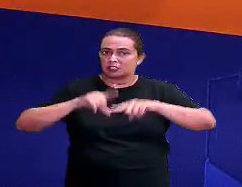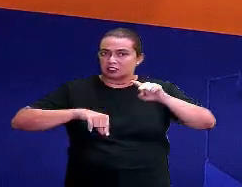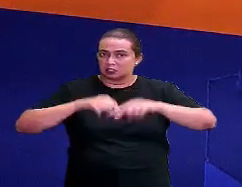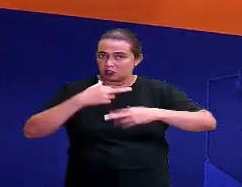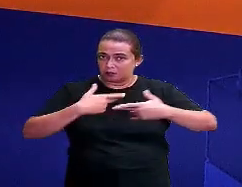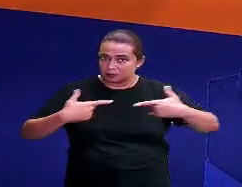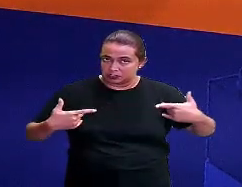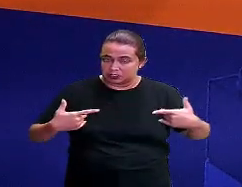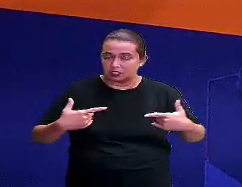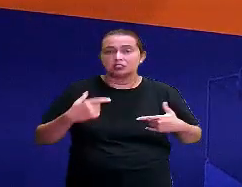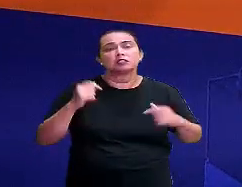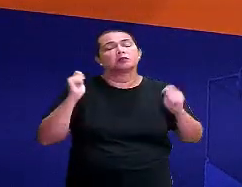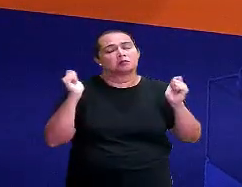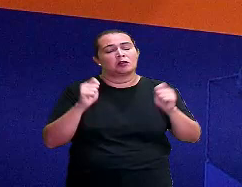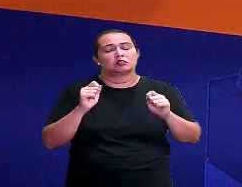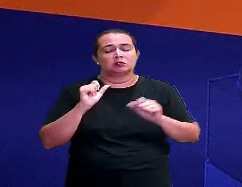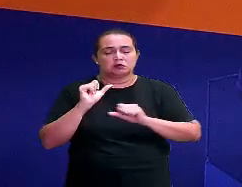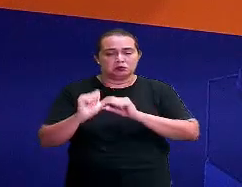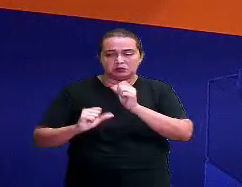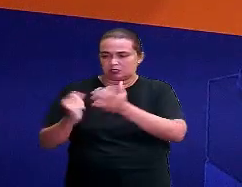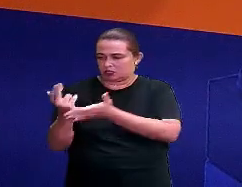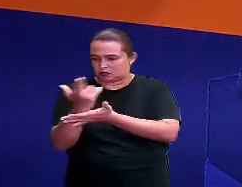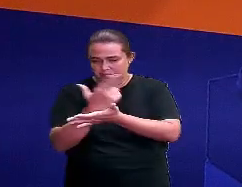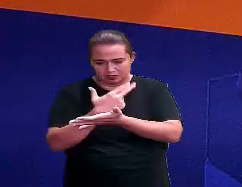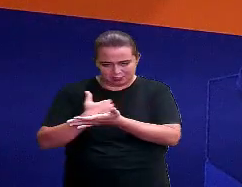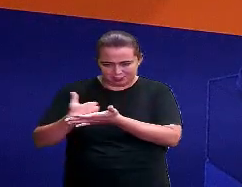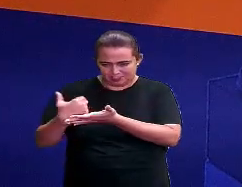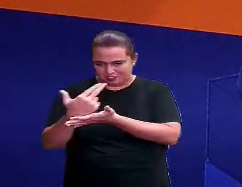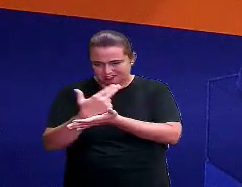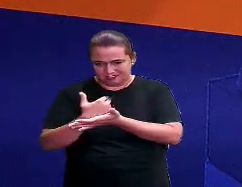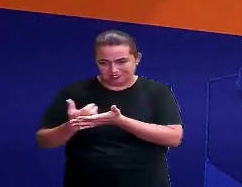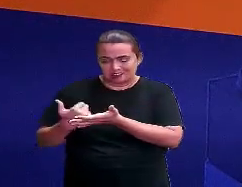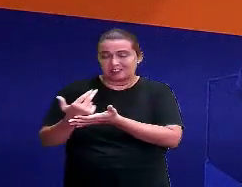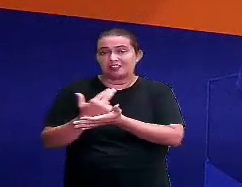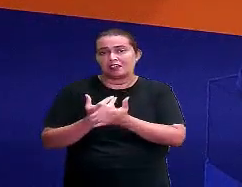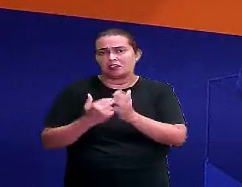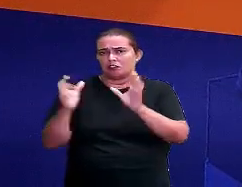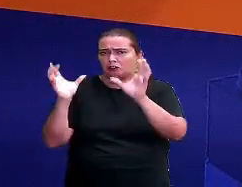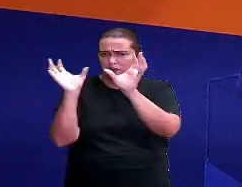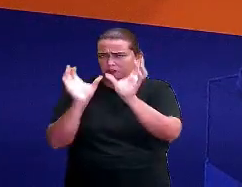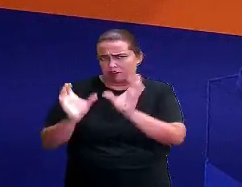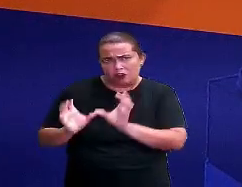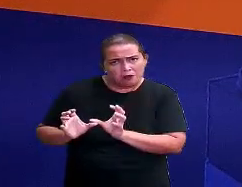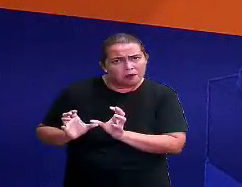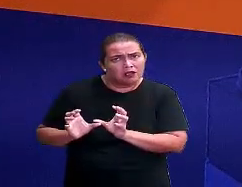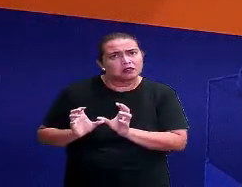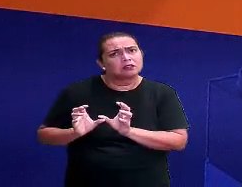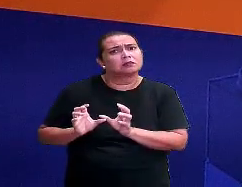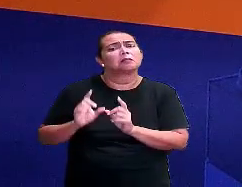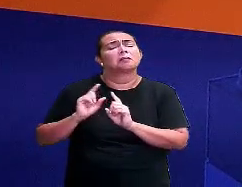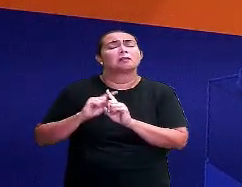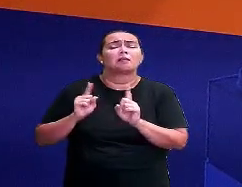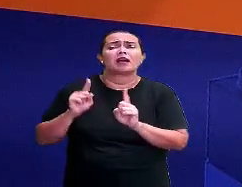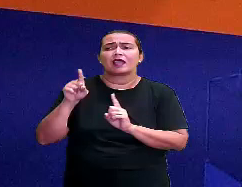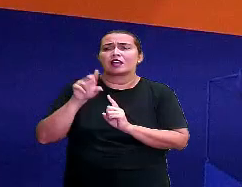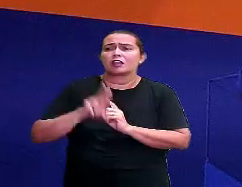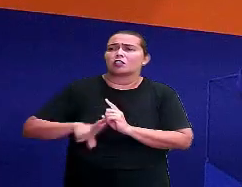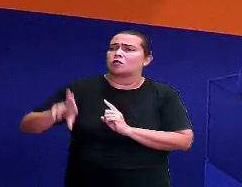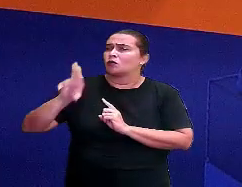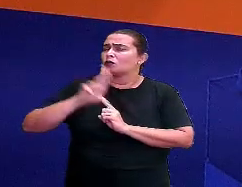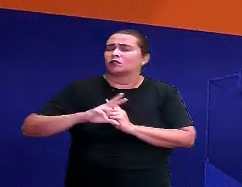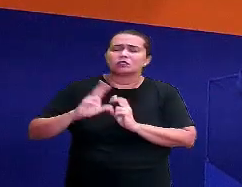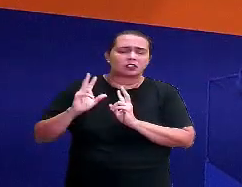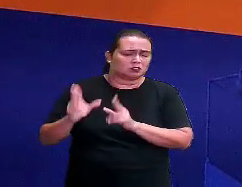o seu design, ou seja, o seu desenho, o seu formato, e continuar tendo a mesma utilidade,